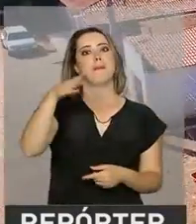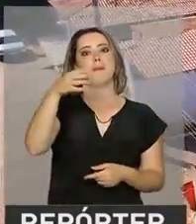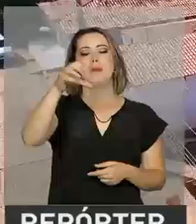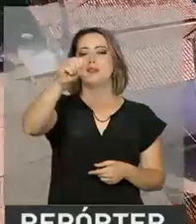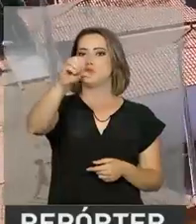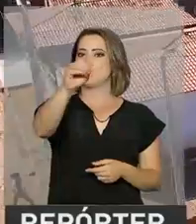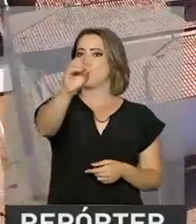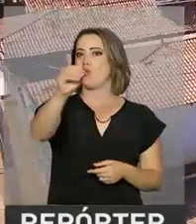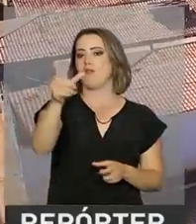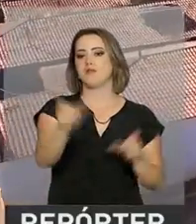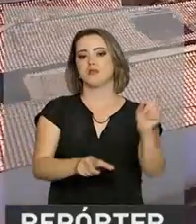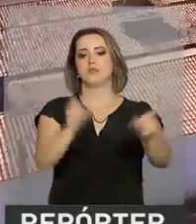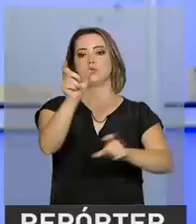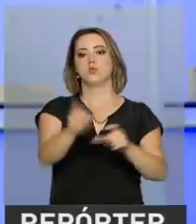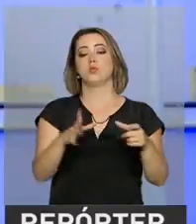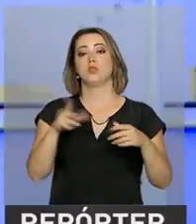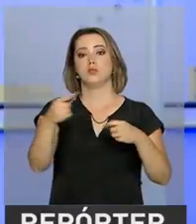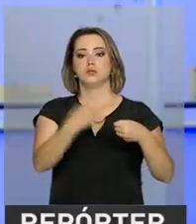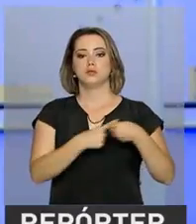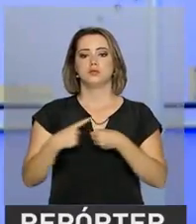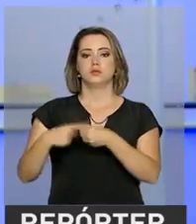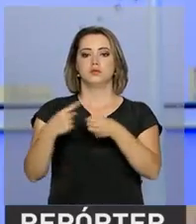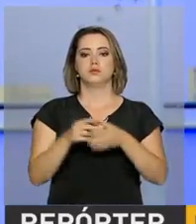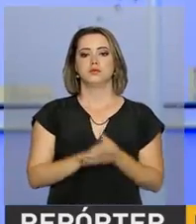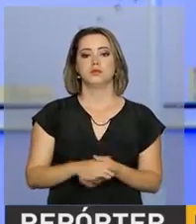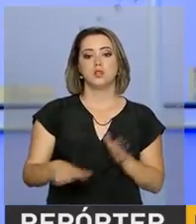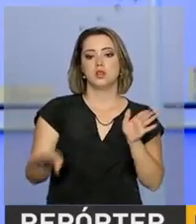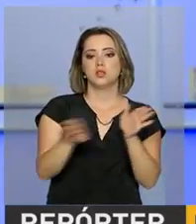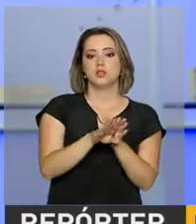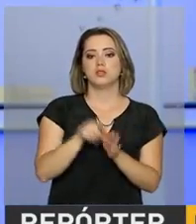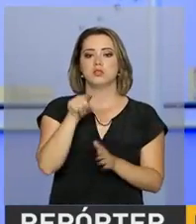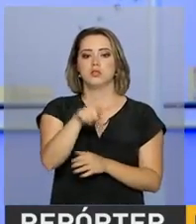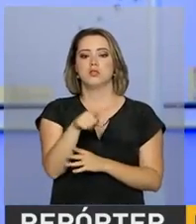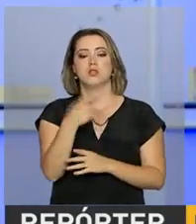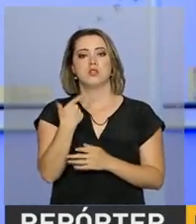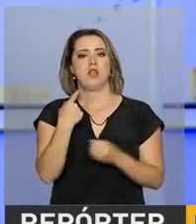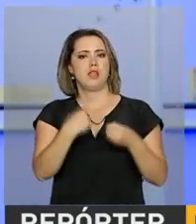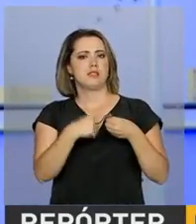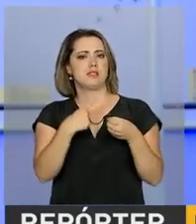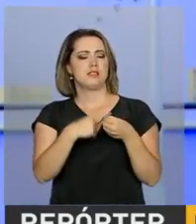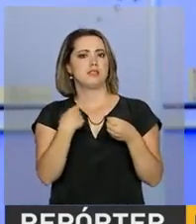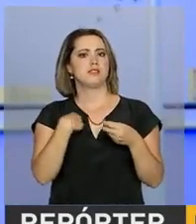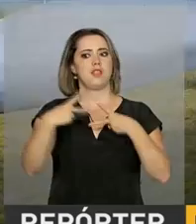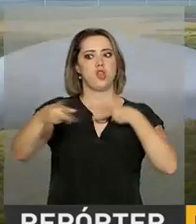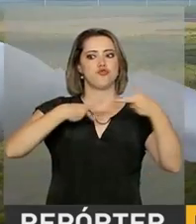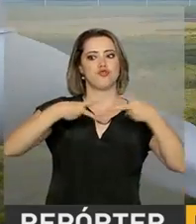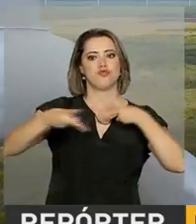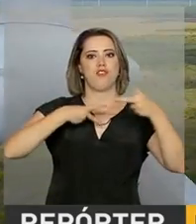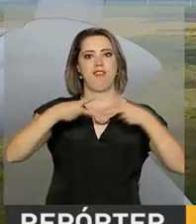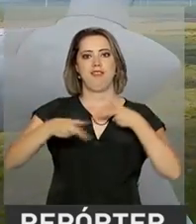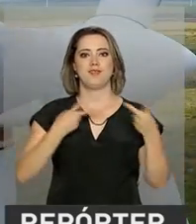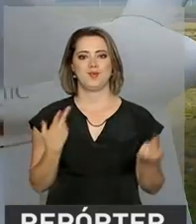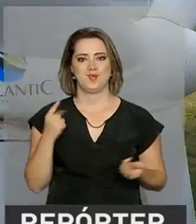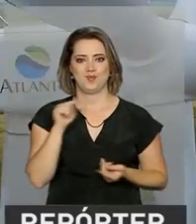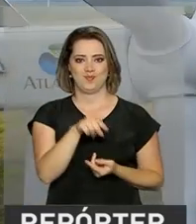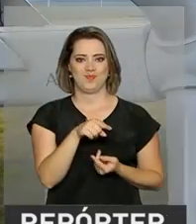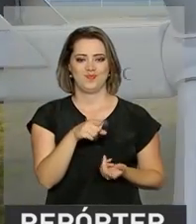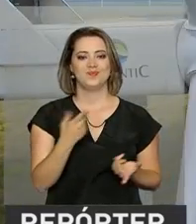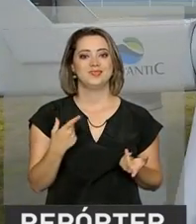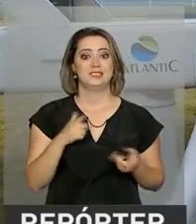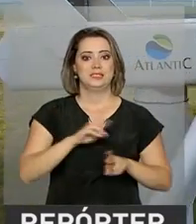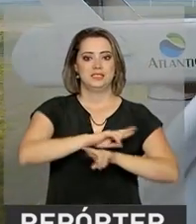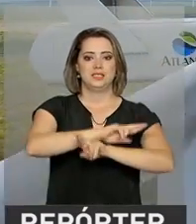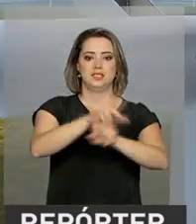torres em todo o município. Quando a gente chega, o pessoal, ah, Parazinho, a cidade dos ventos, né? A região Nordeste está